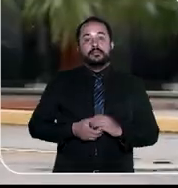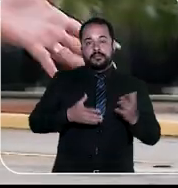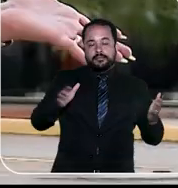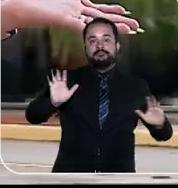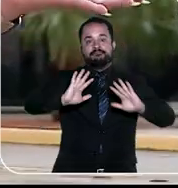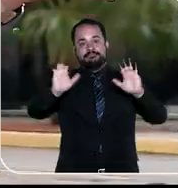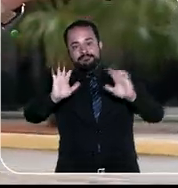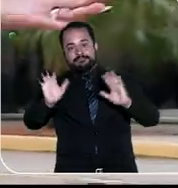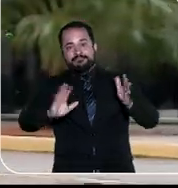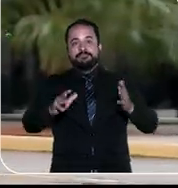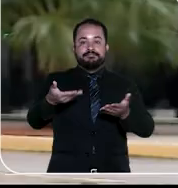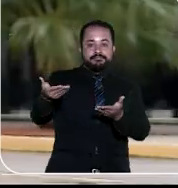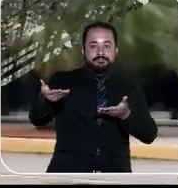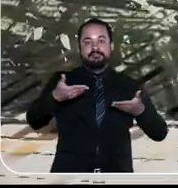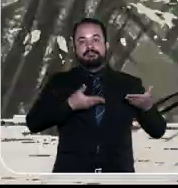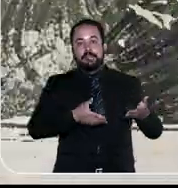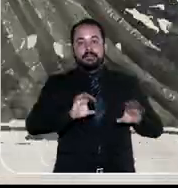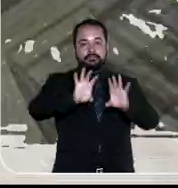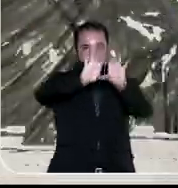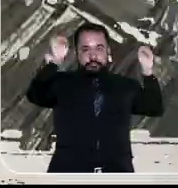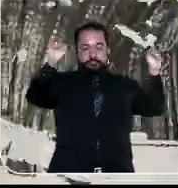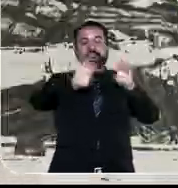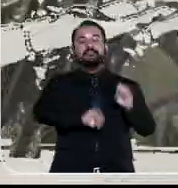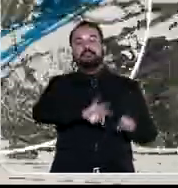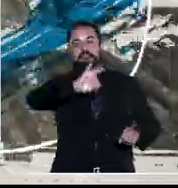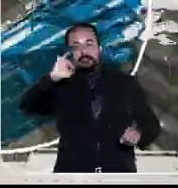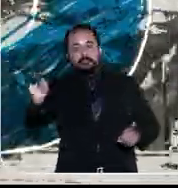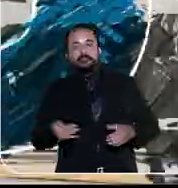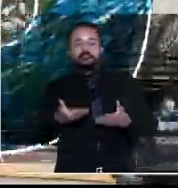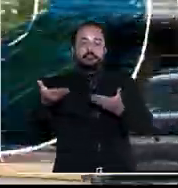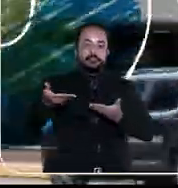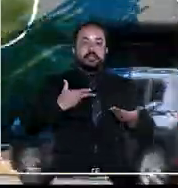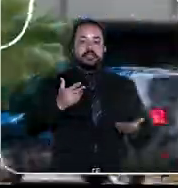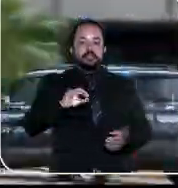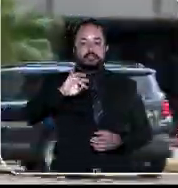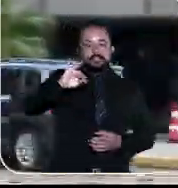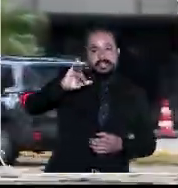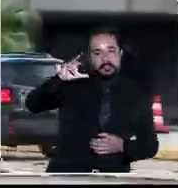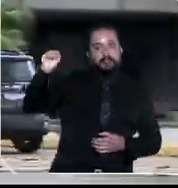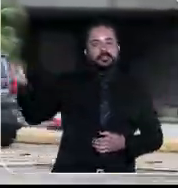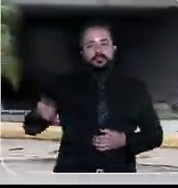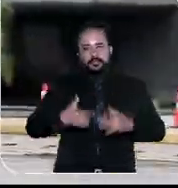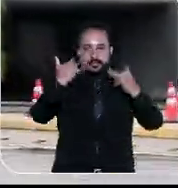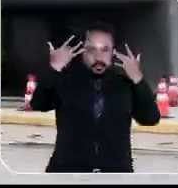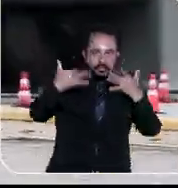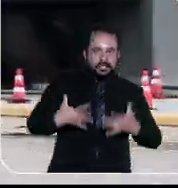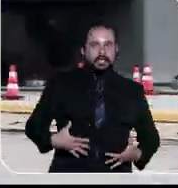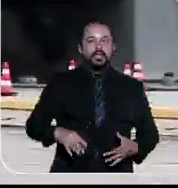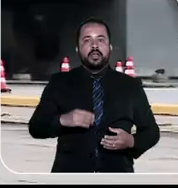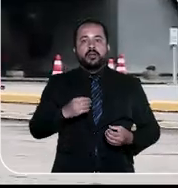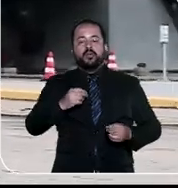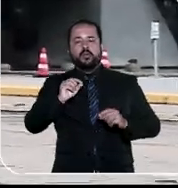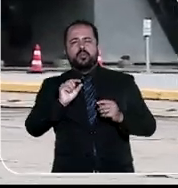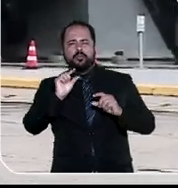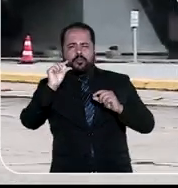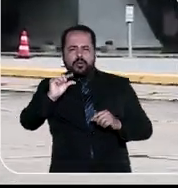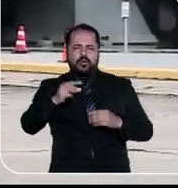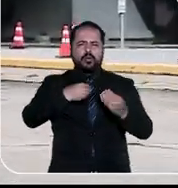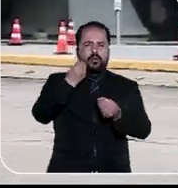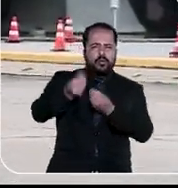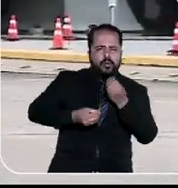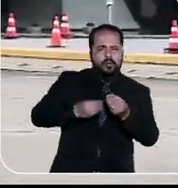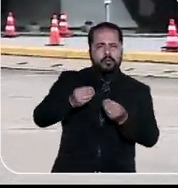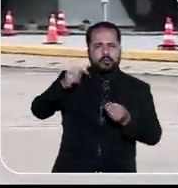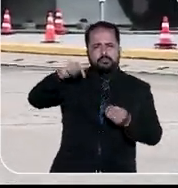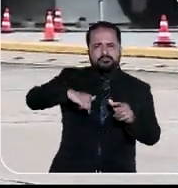E aí, galerinha, seja bem-vindo ao Superior Tribunal de Justiça. Eu sou a Samanta e vou contar para vocês um pouquinho